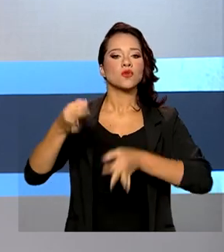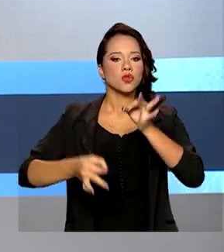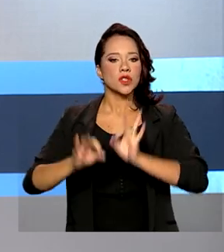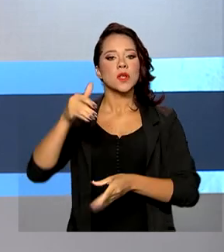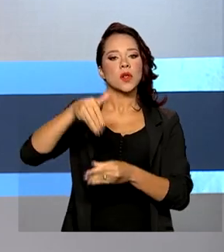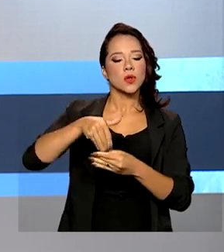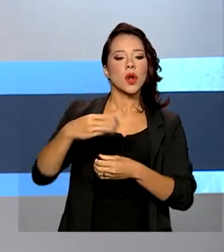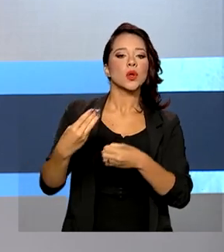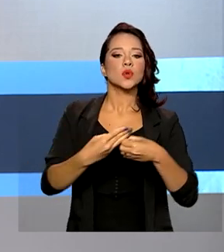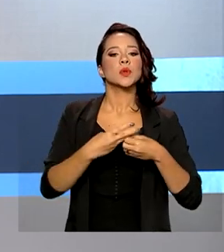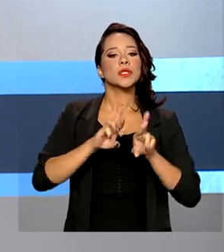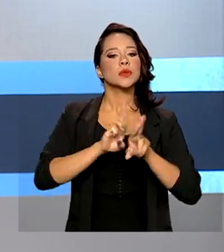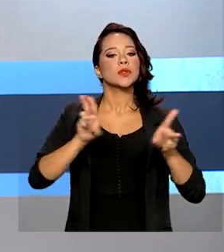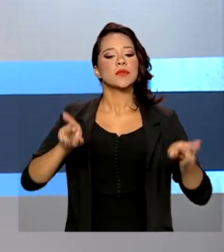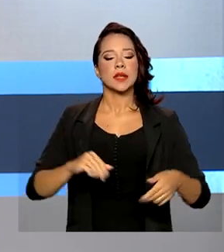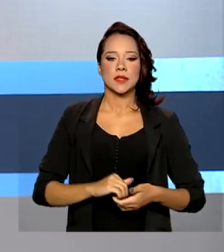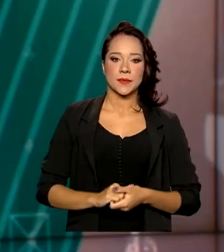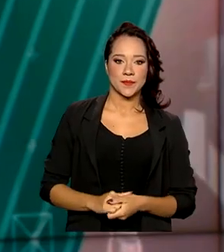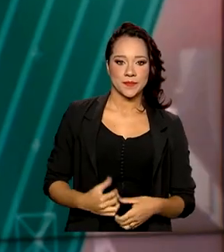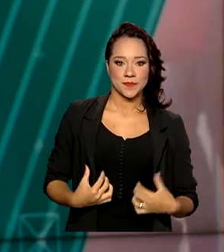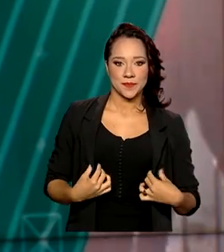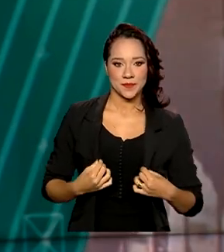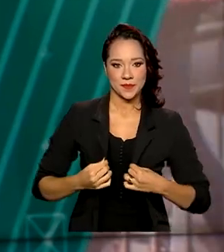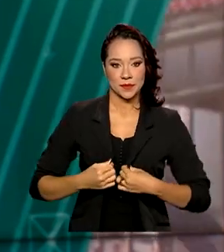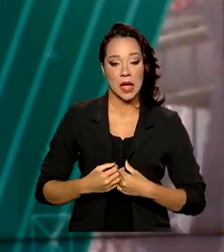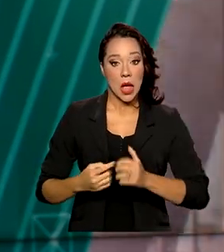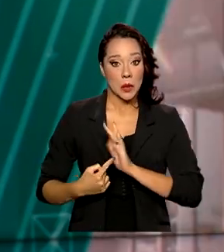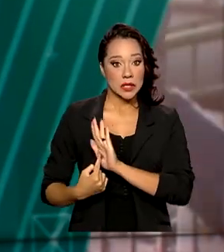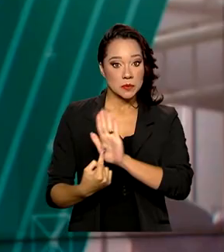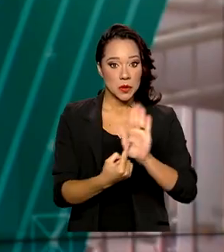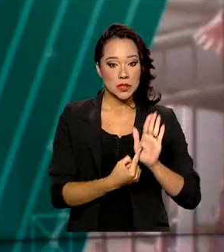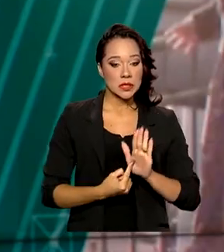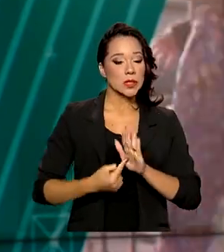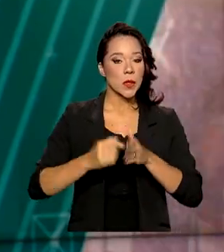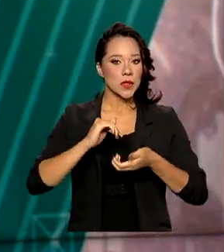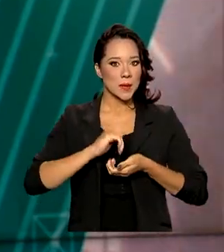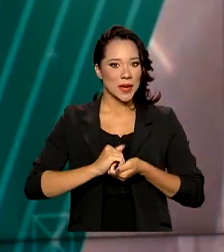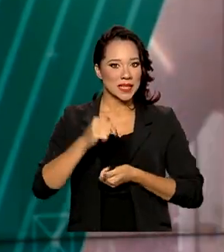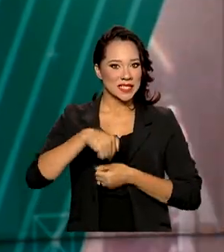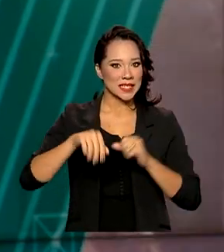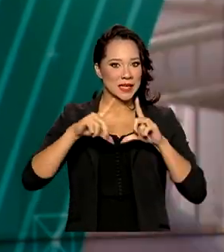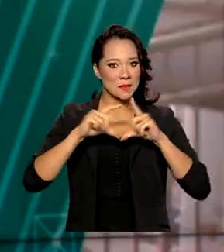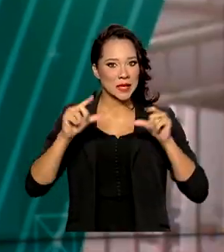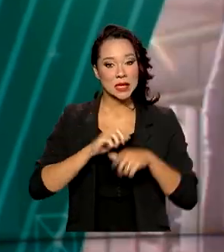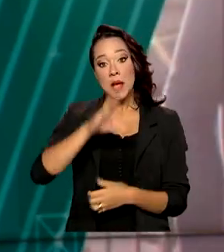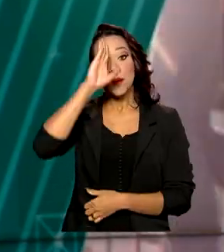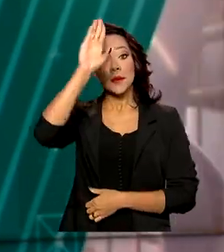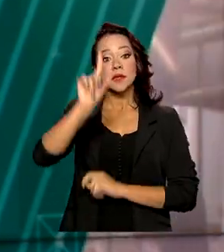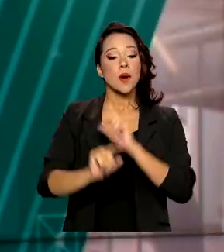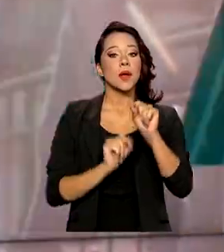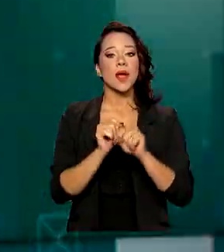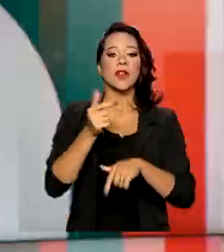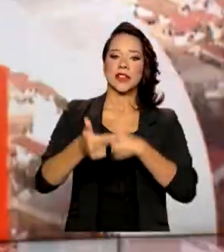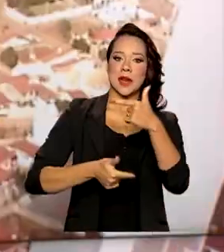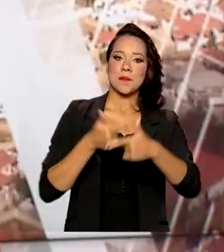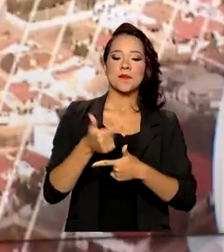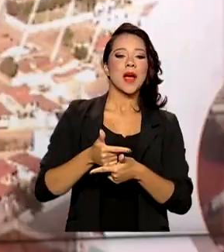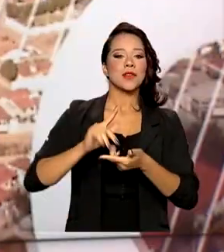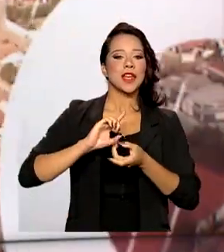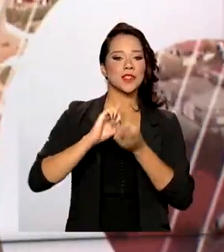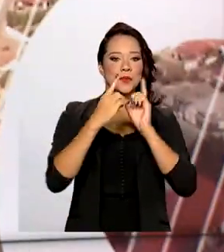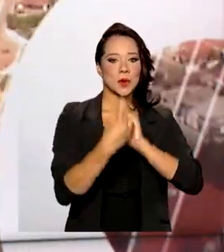eleitoral nos municípios. Uma exposição no Palácio Itamaraty aqui em Brasília destaca a atuação da